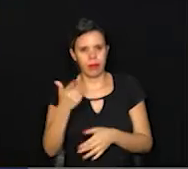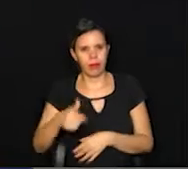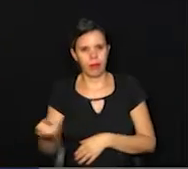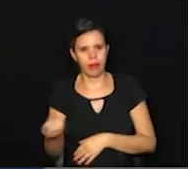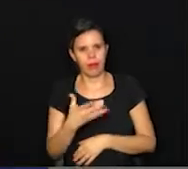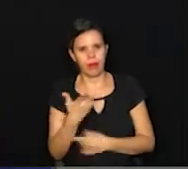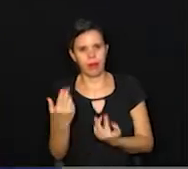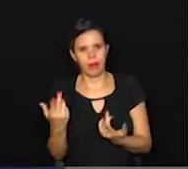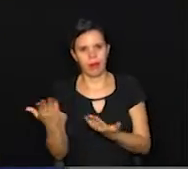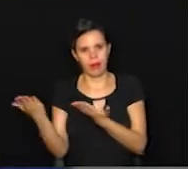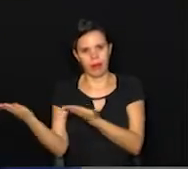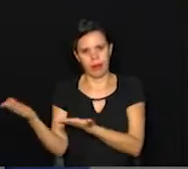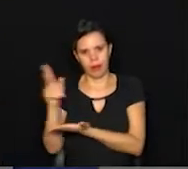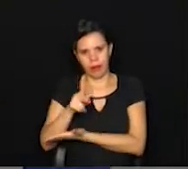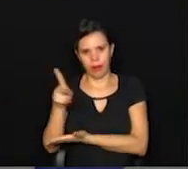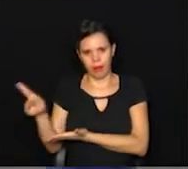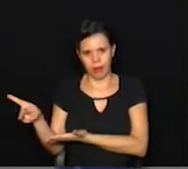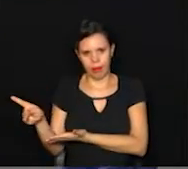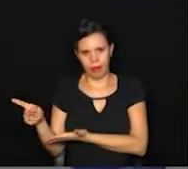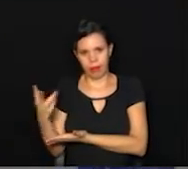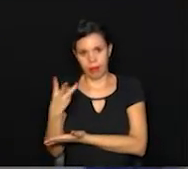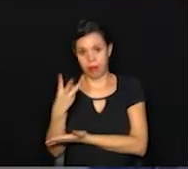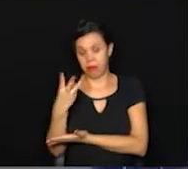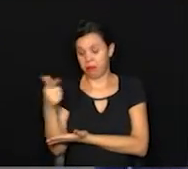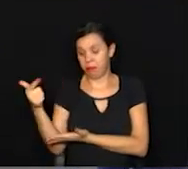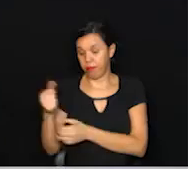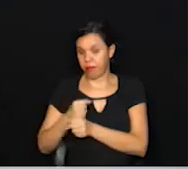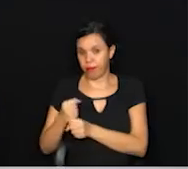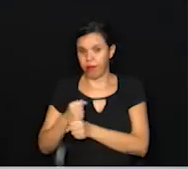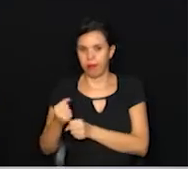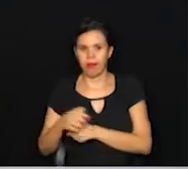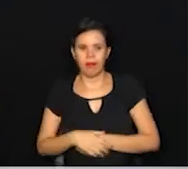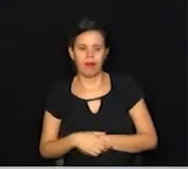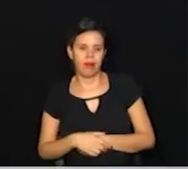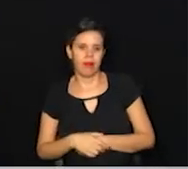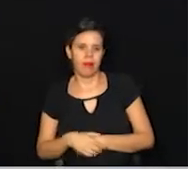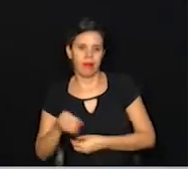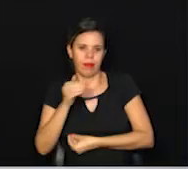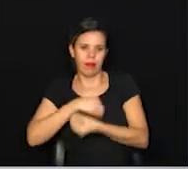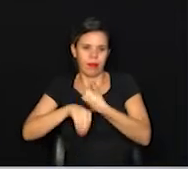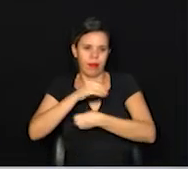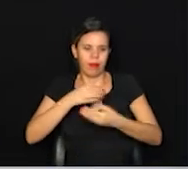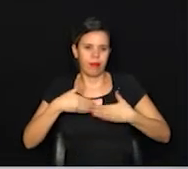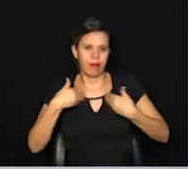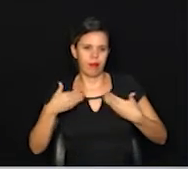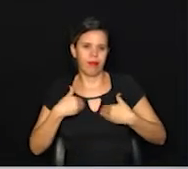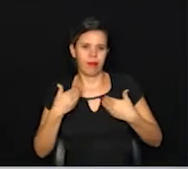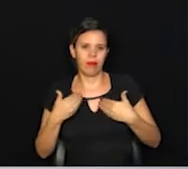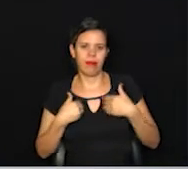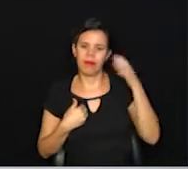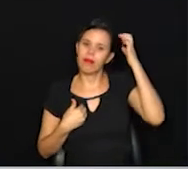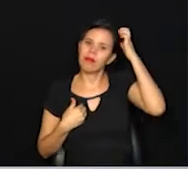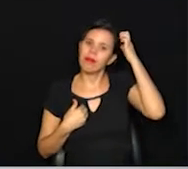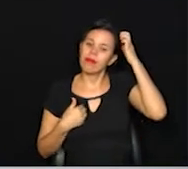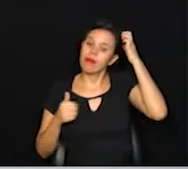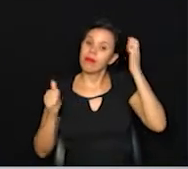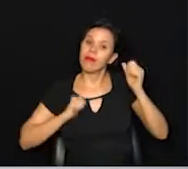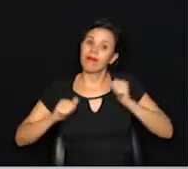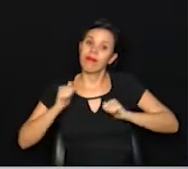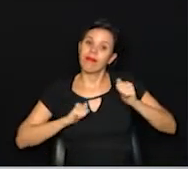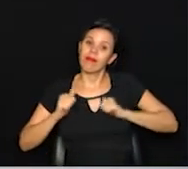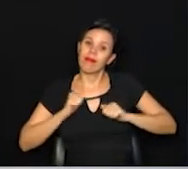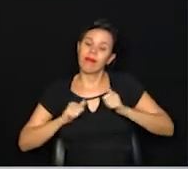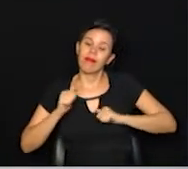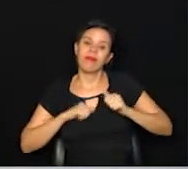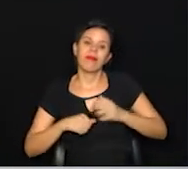como a Maracy, professora há 32 anos. É um misto de alegria, ansiedade